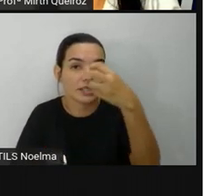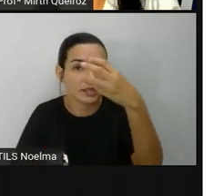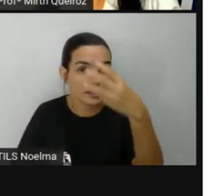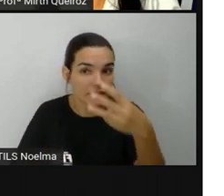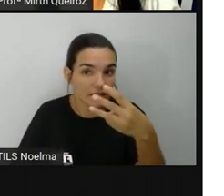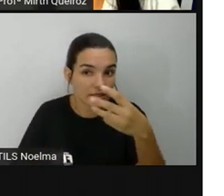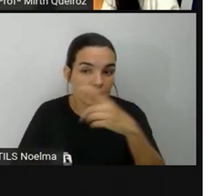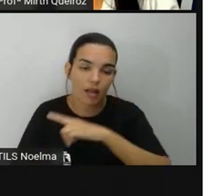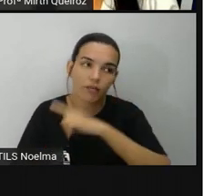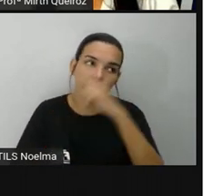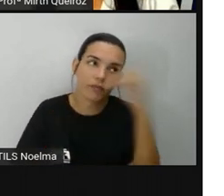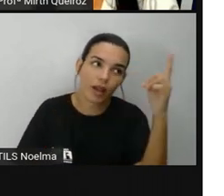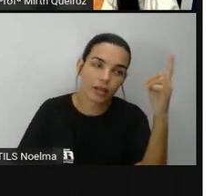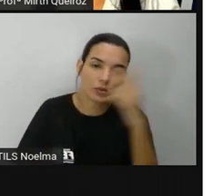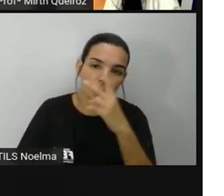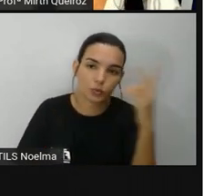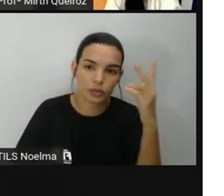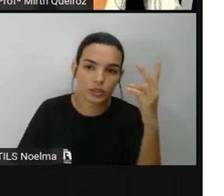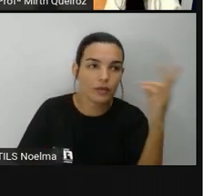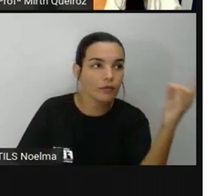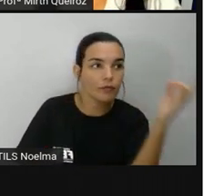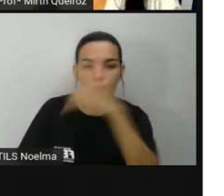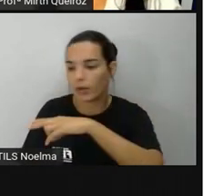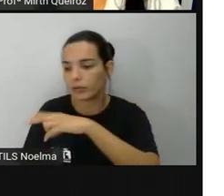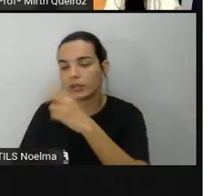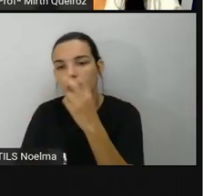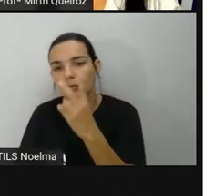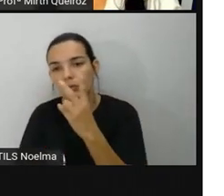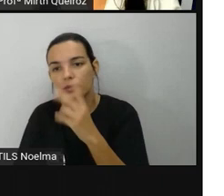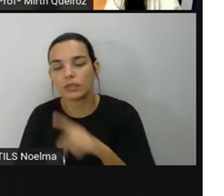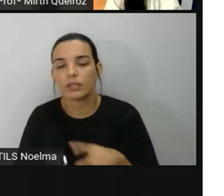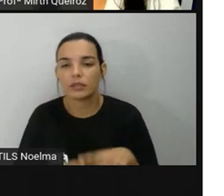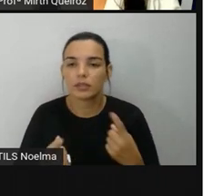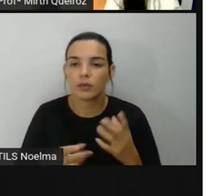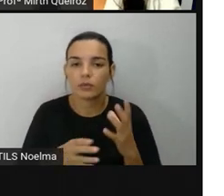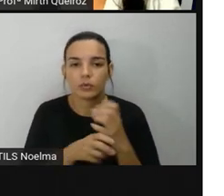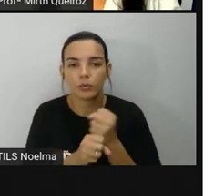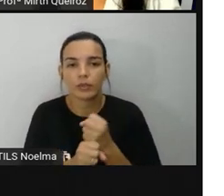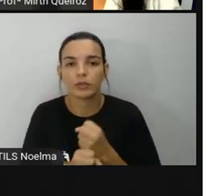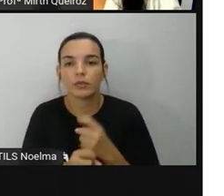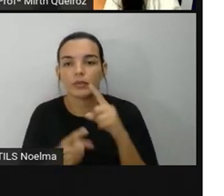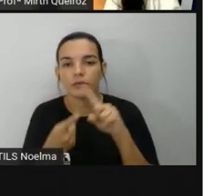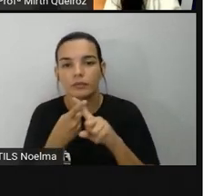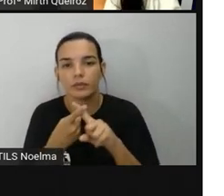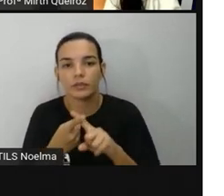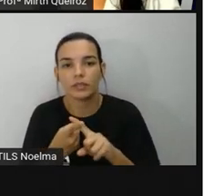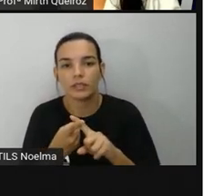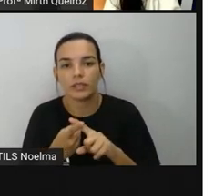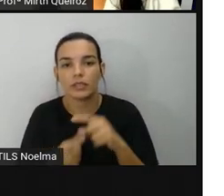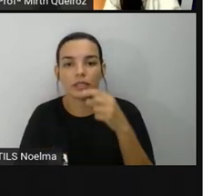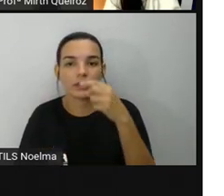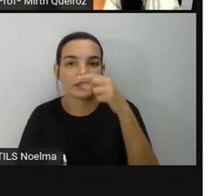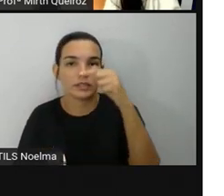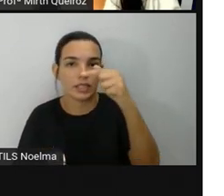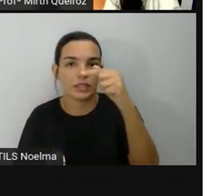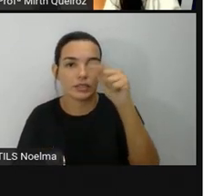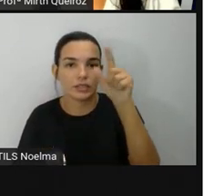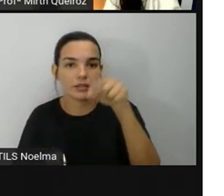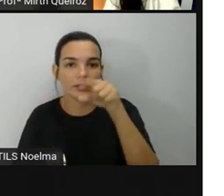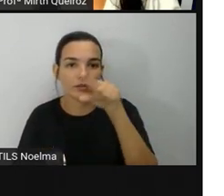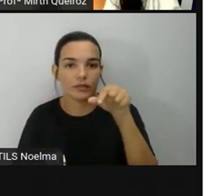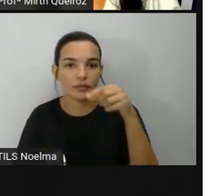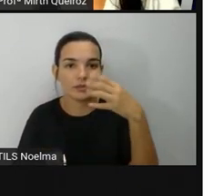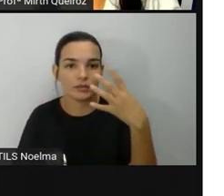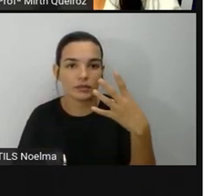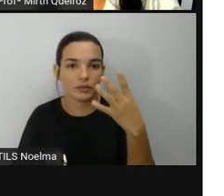vez, duas vezes indo, duas vezes vindo. E multiplicando, daria o quê? 7 vezes 4, 12.